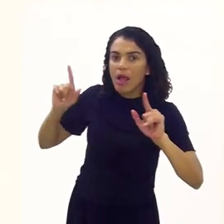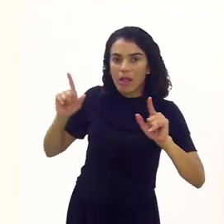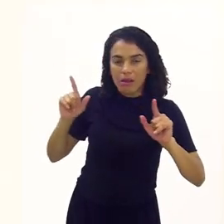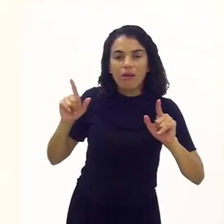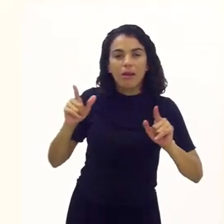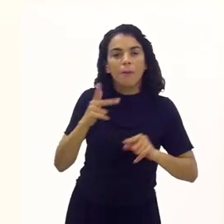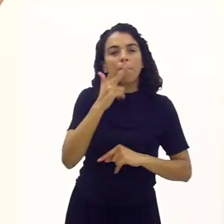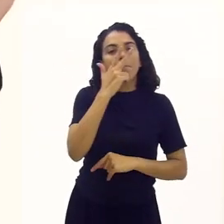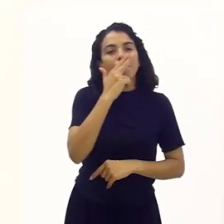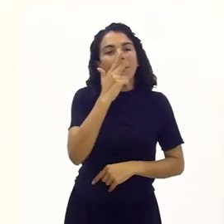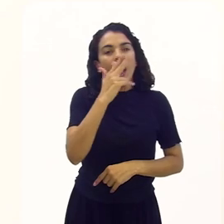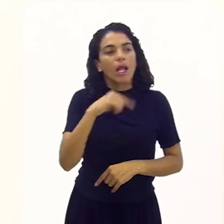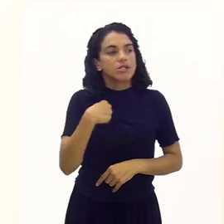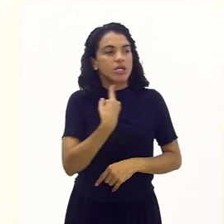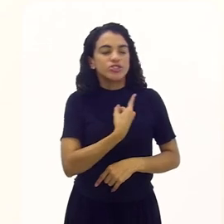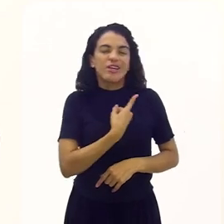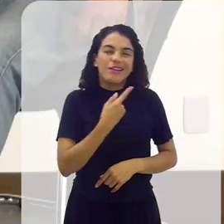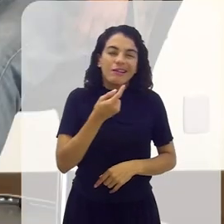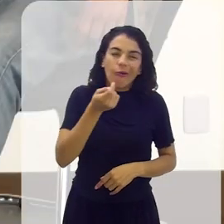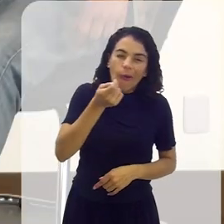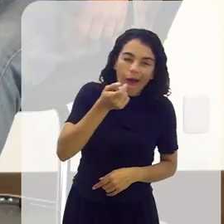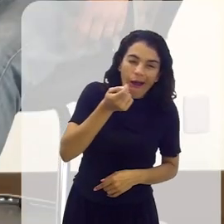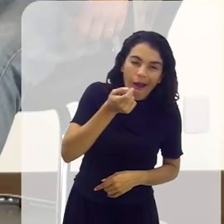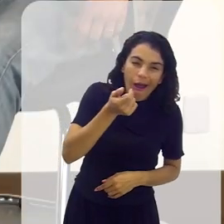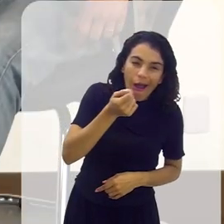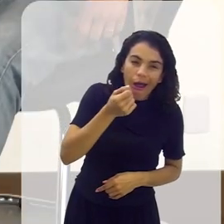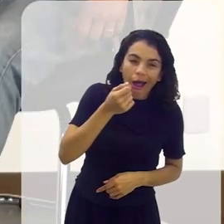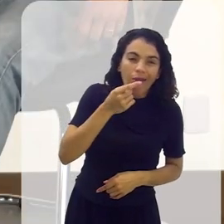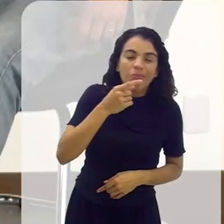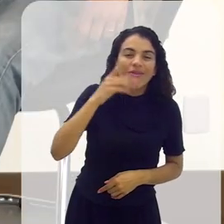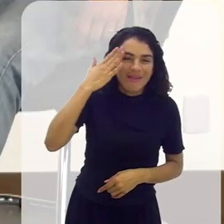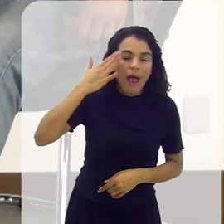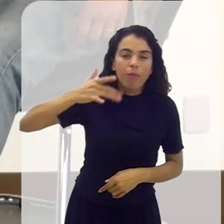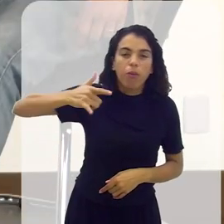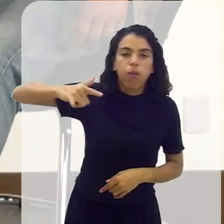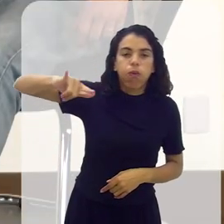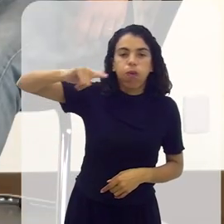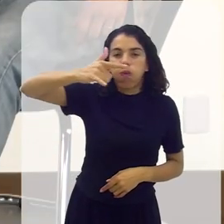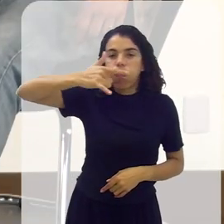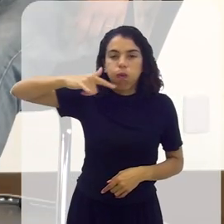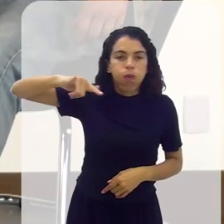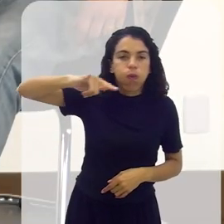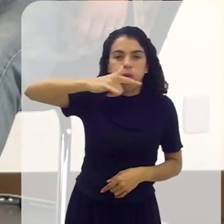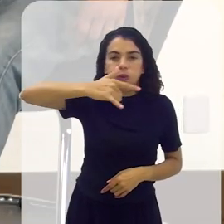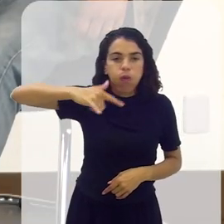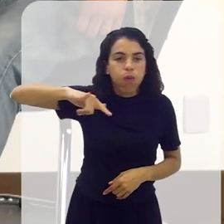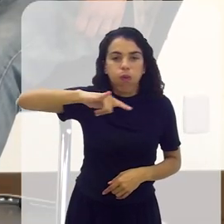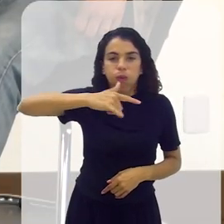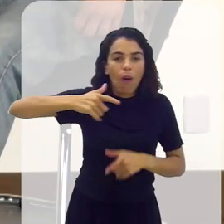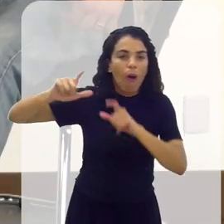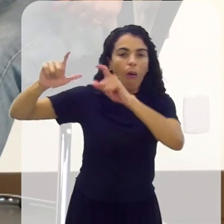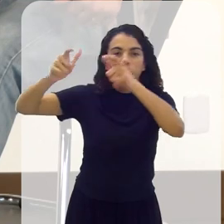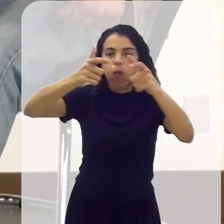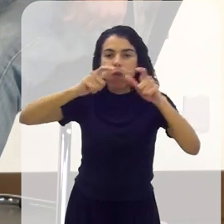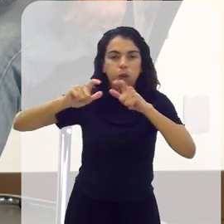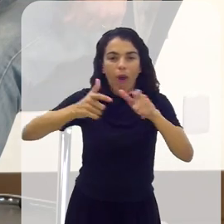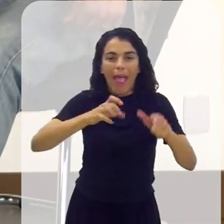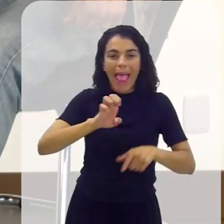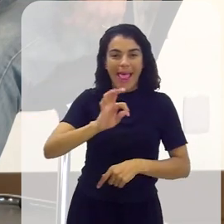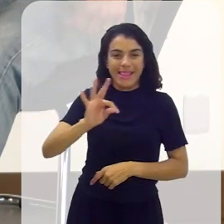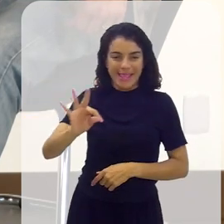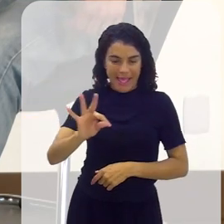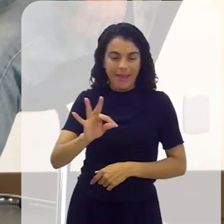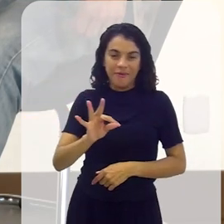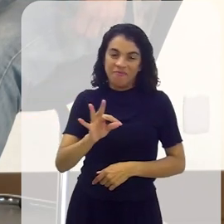diferente. Parece assim que nós somos quase uns ETs. Entendeu? Mas a gente leva